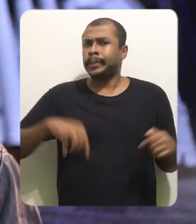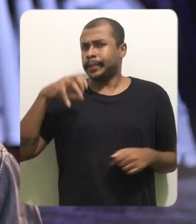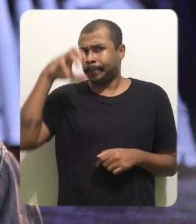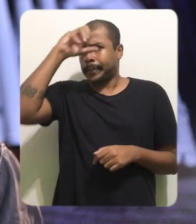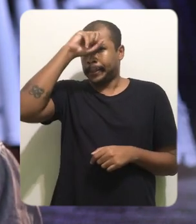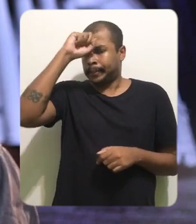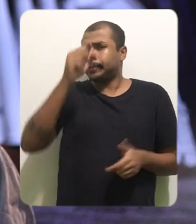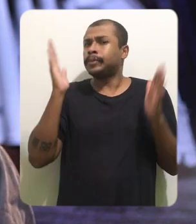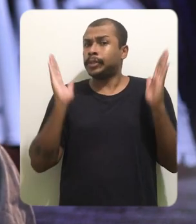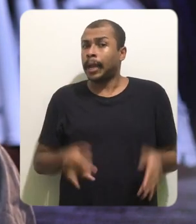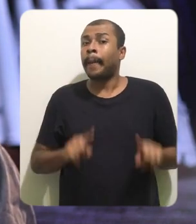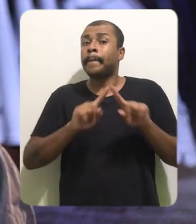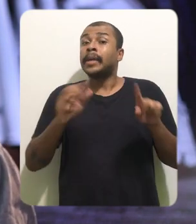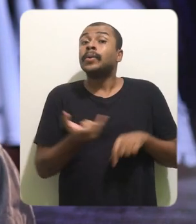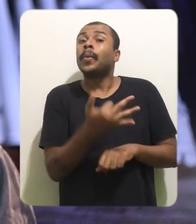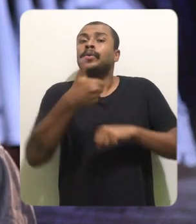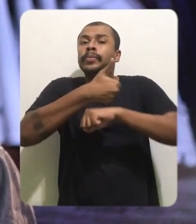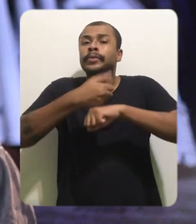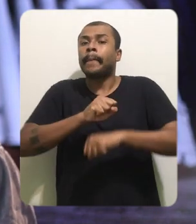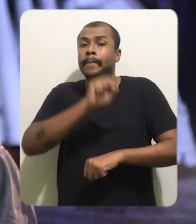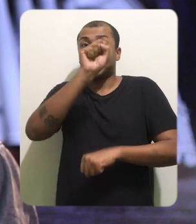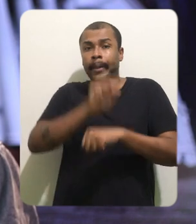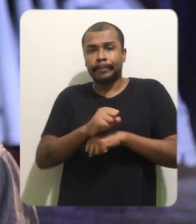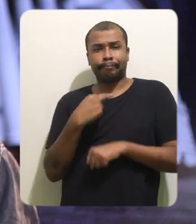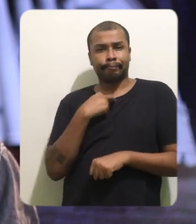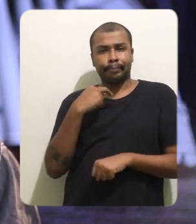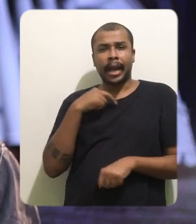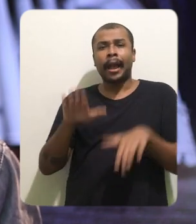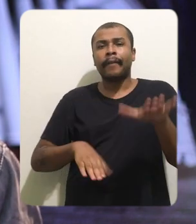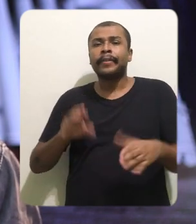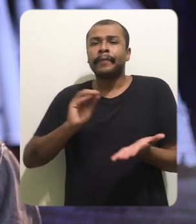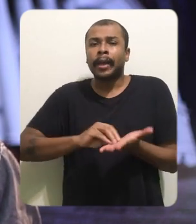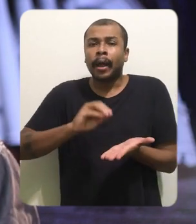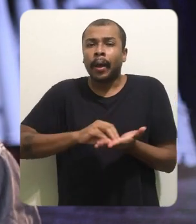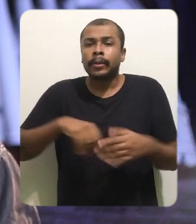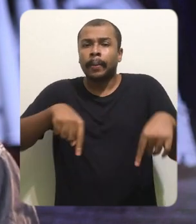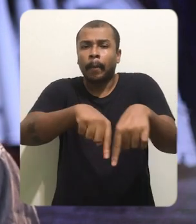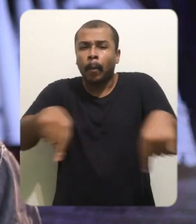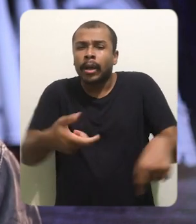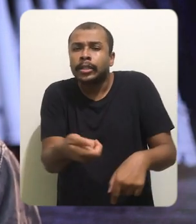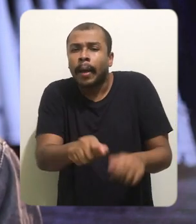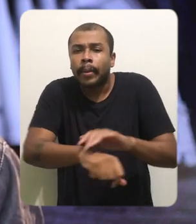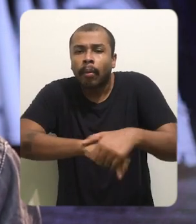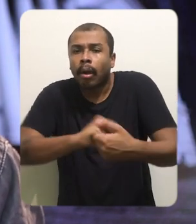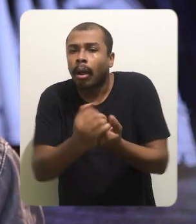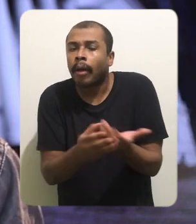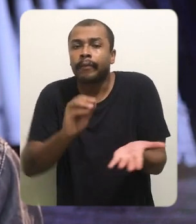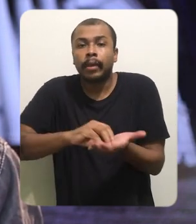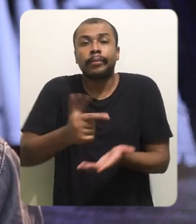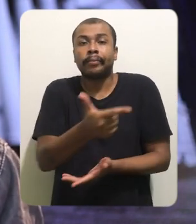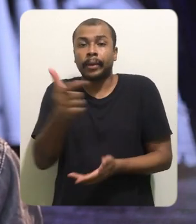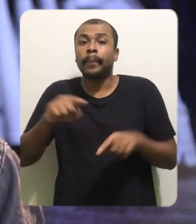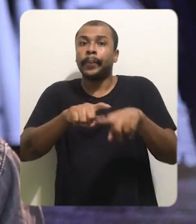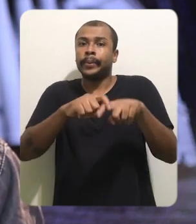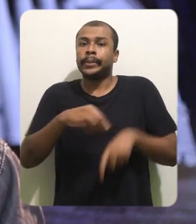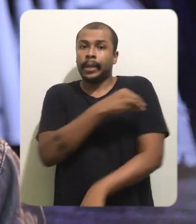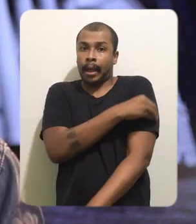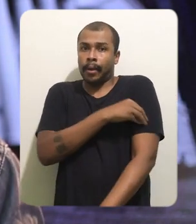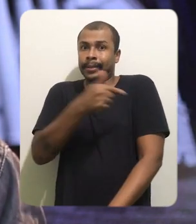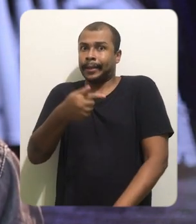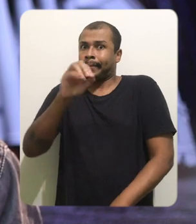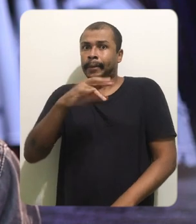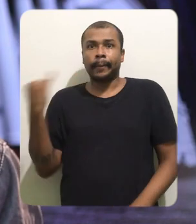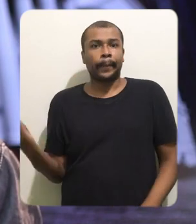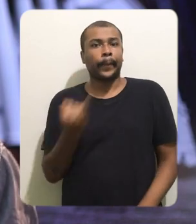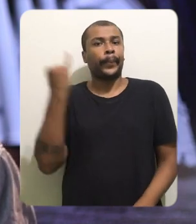aprendemos. Mas para aqueles profissionais que não podem parar e nem sempre têm à disposição pia e sabão, o álcool 70 se torna um item